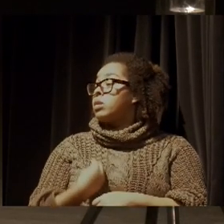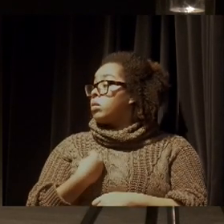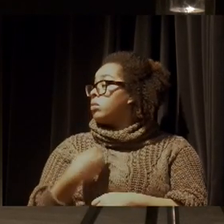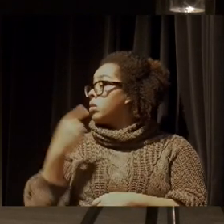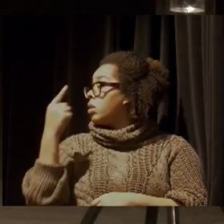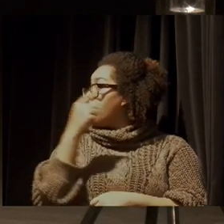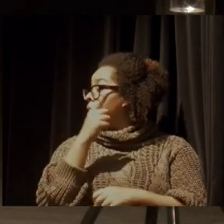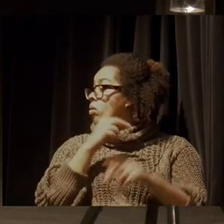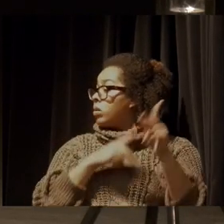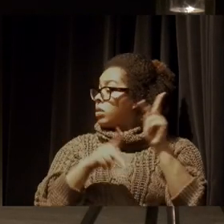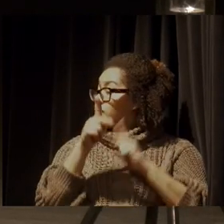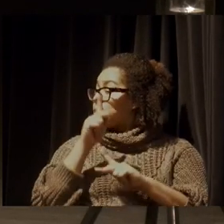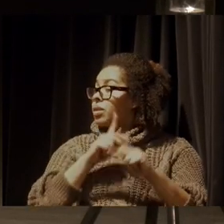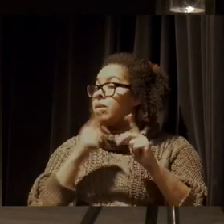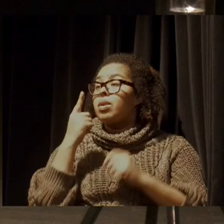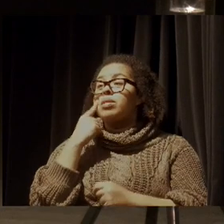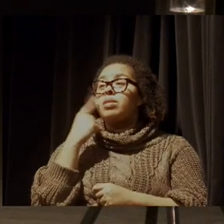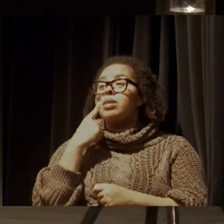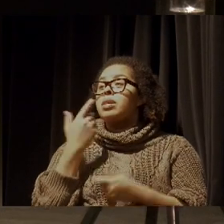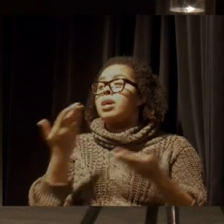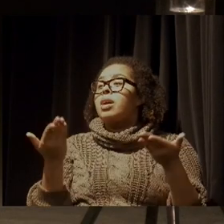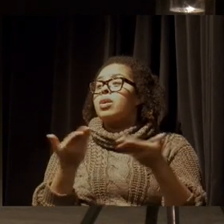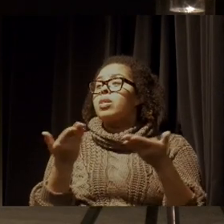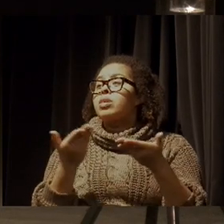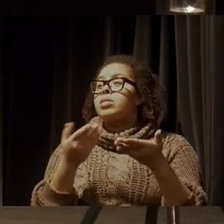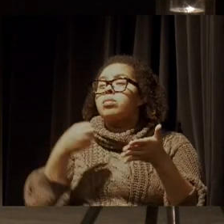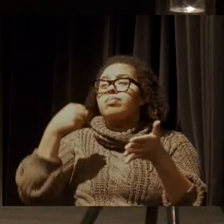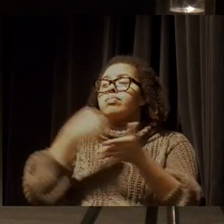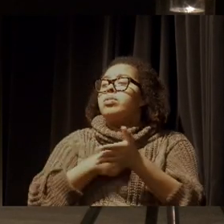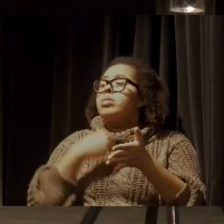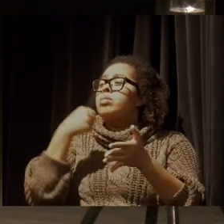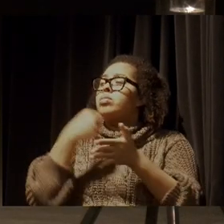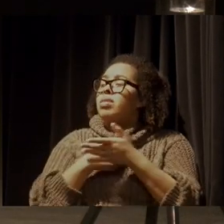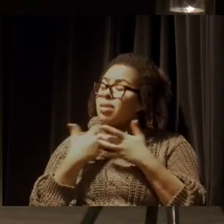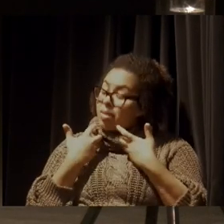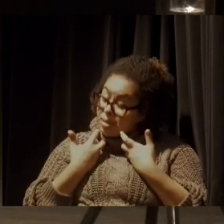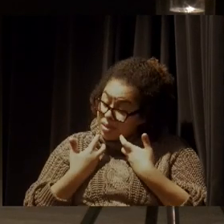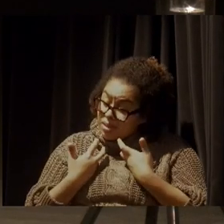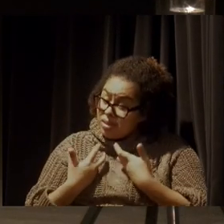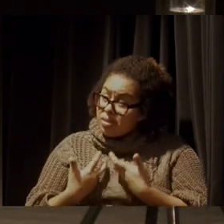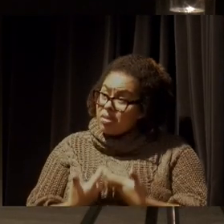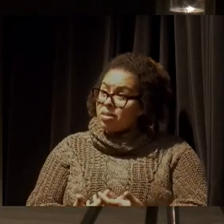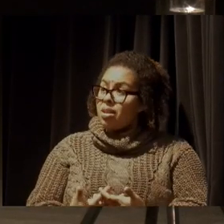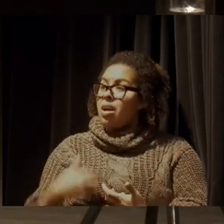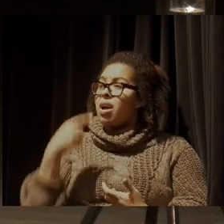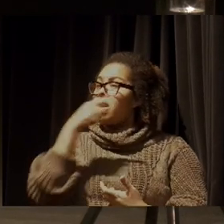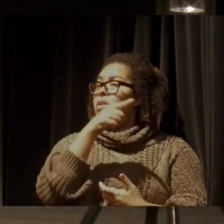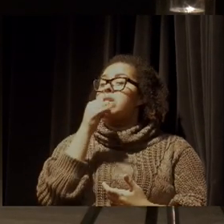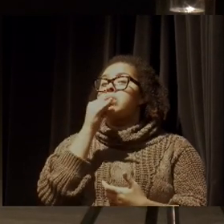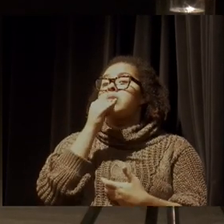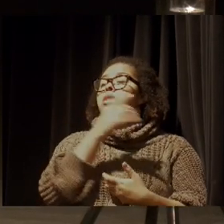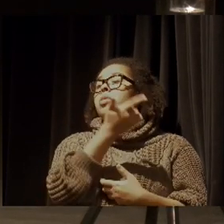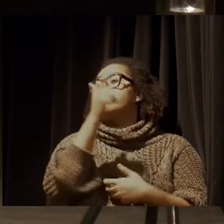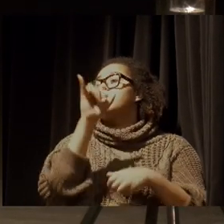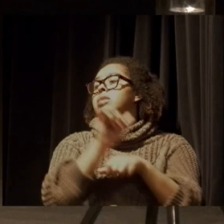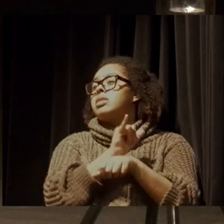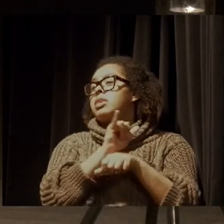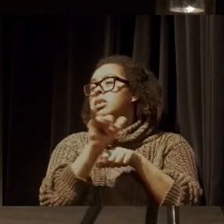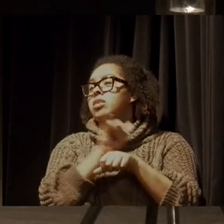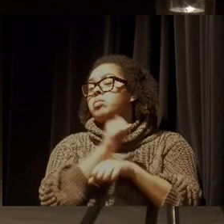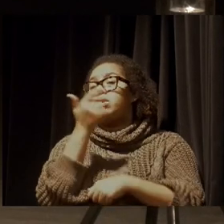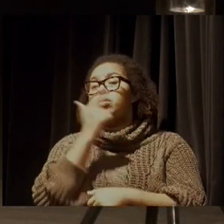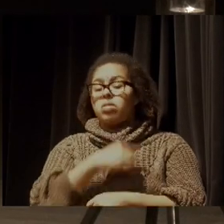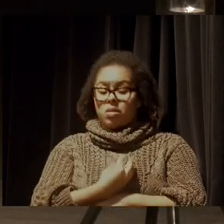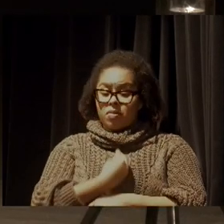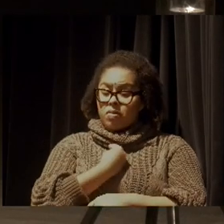população que perdeu essa capacidade de luta e resistência, porque agora tem outras coisas para fazer, tem